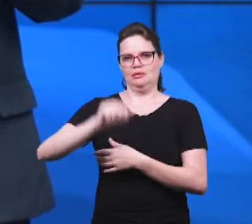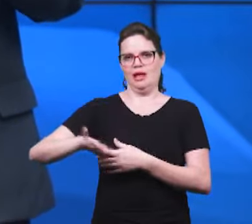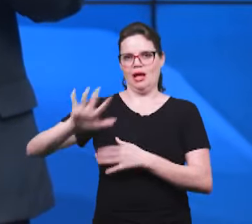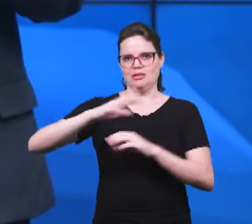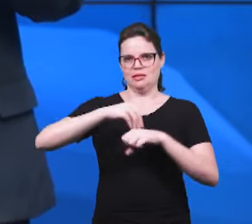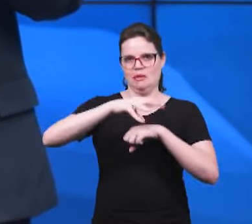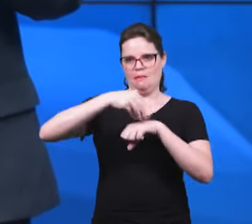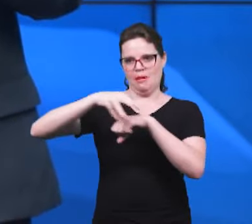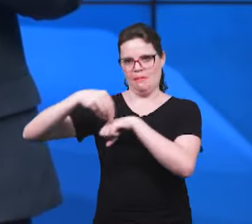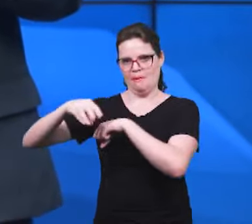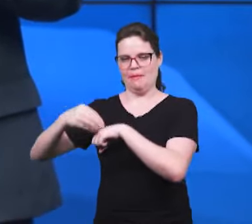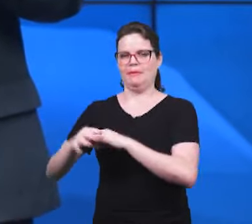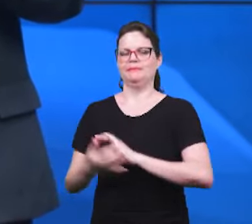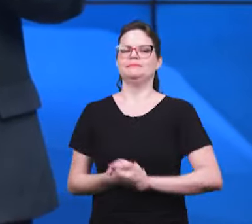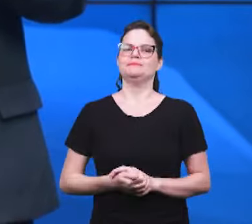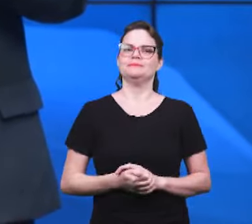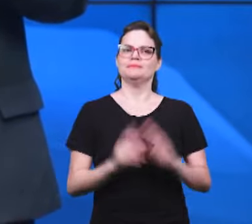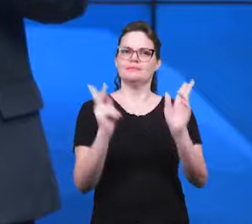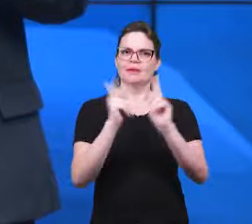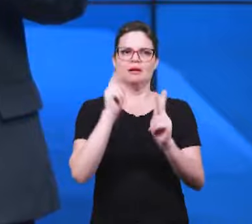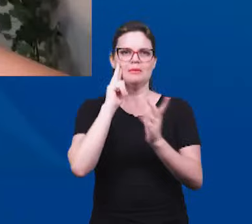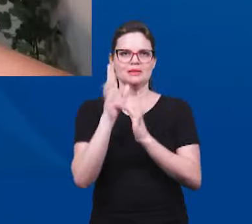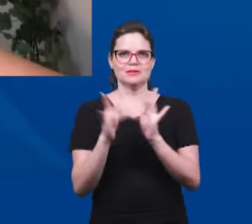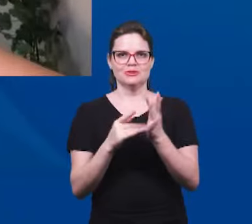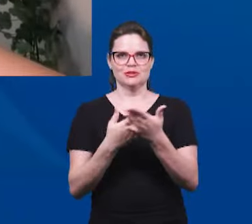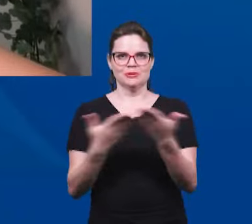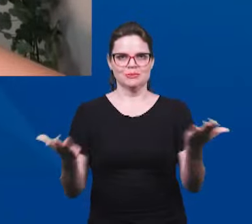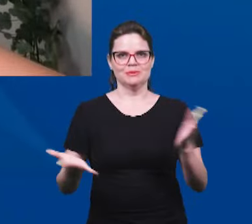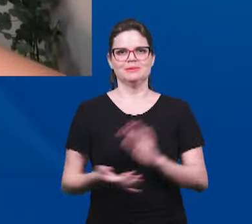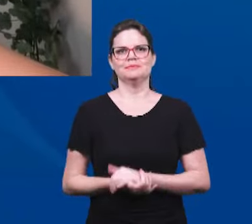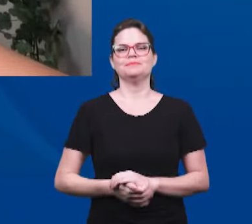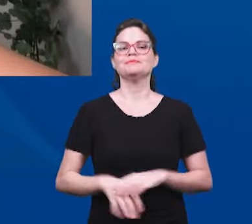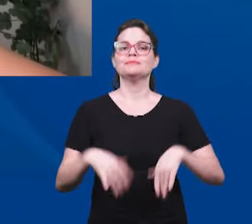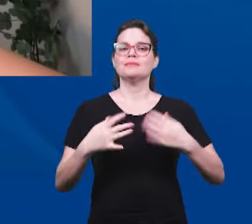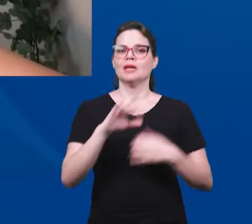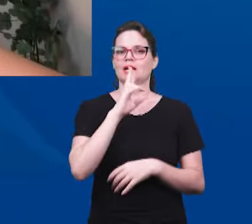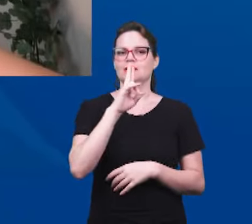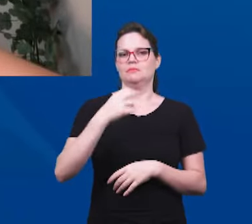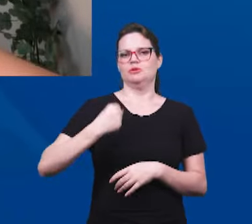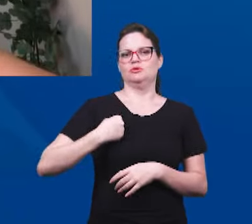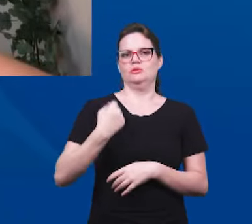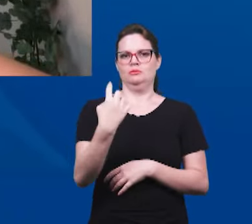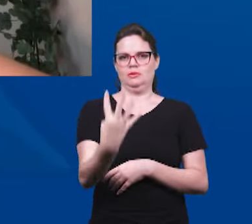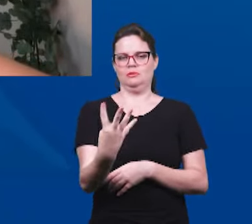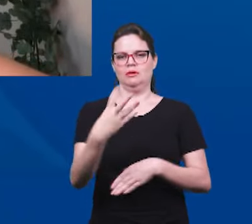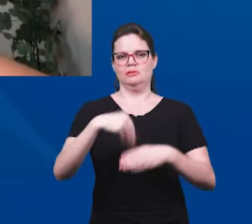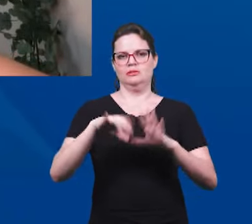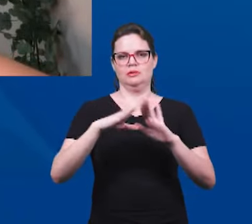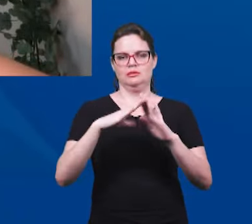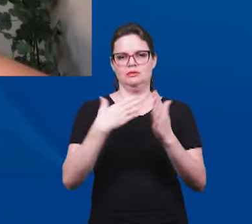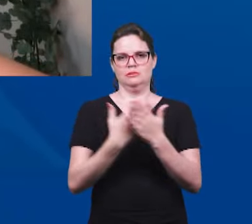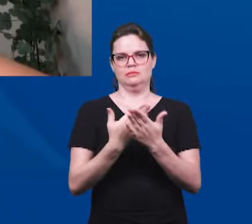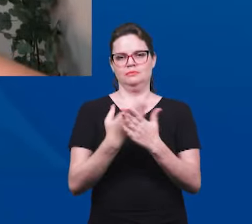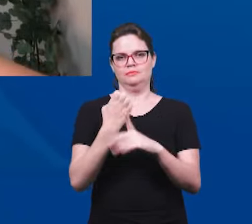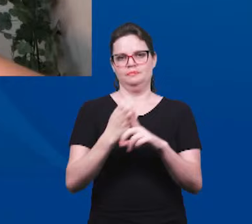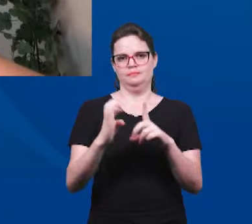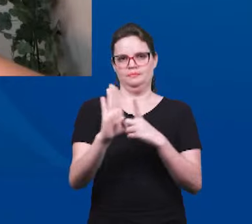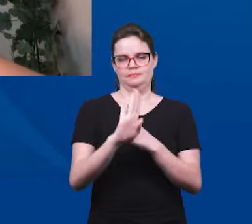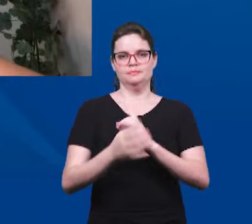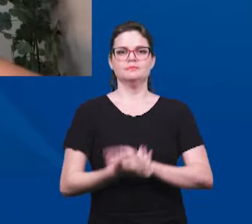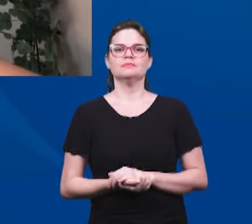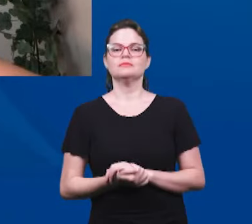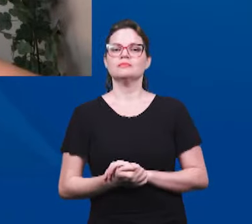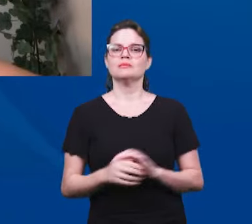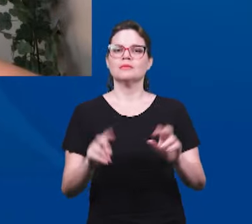Vamos então, irmã Daniele, a paz do Senhor Jesus, irmão. Em resposta à pergunta de número 4 da Escola Bíblica, em relação à